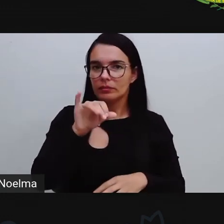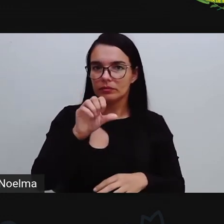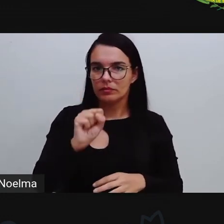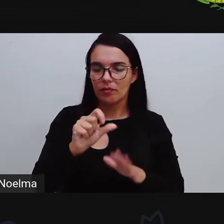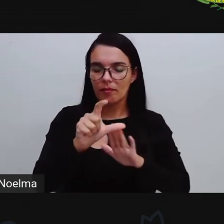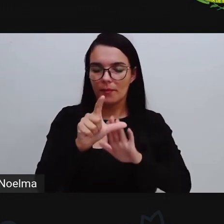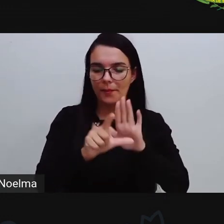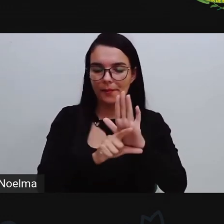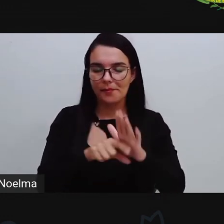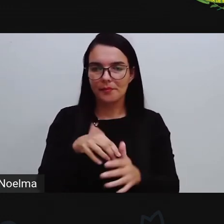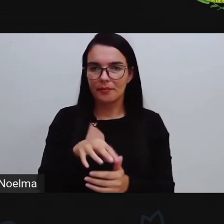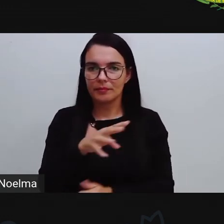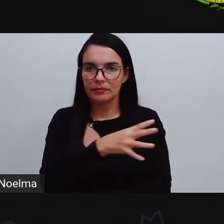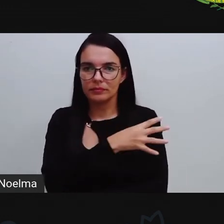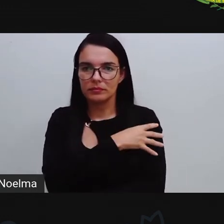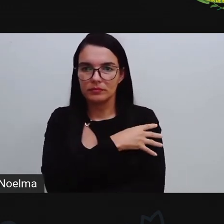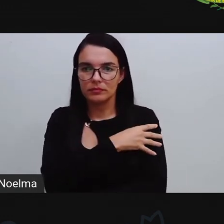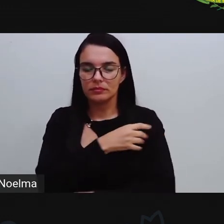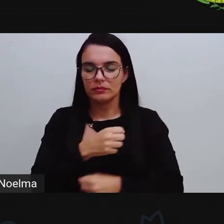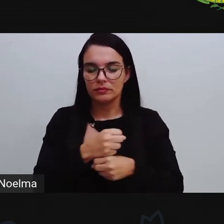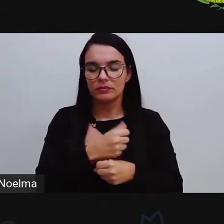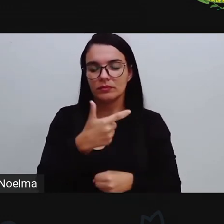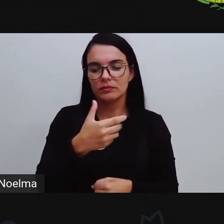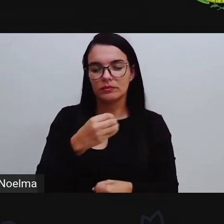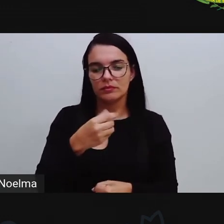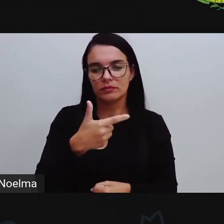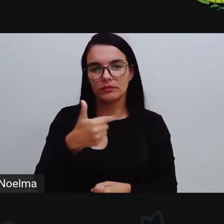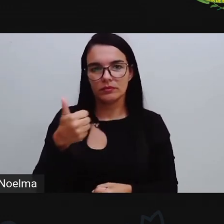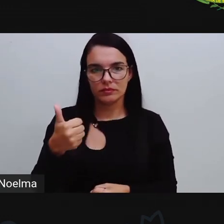nossa playlist do quarto ano 2021, certo?